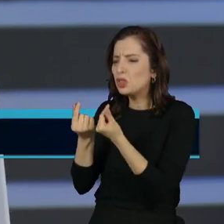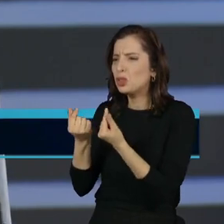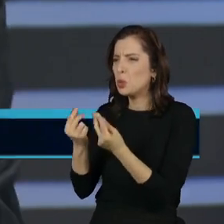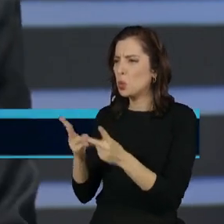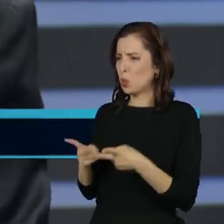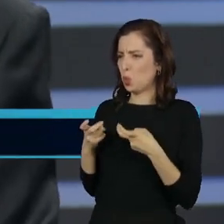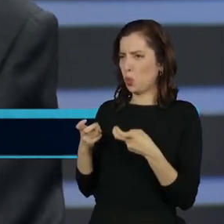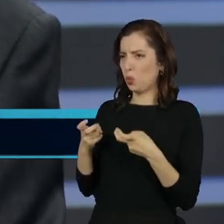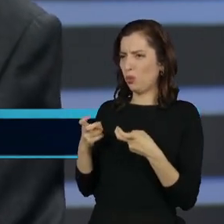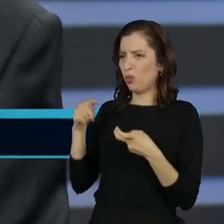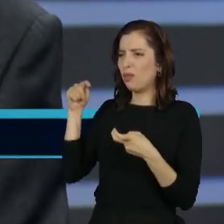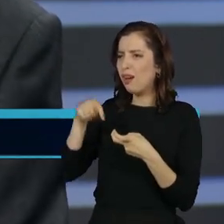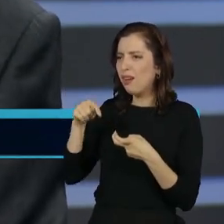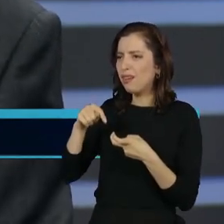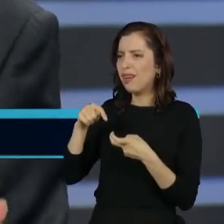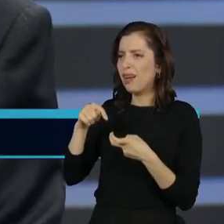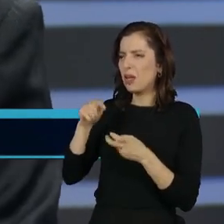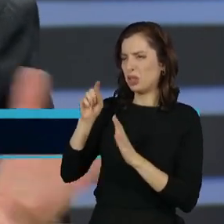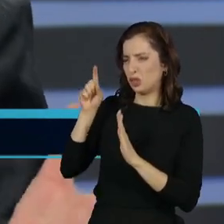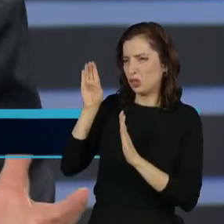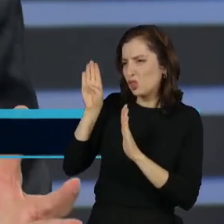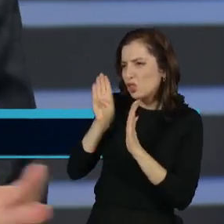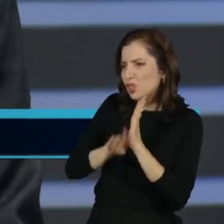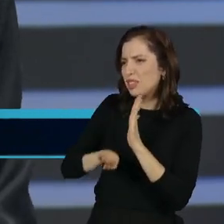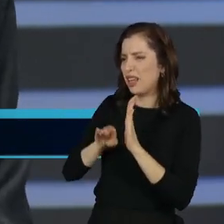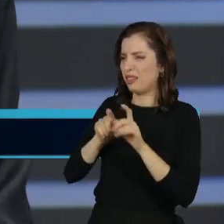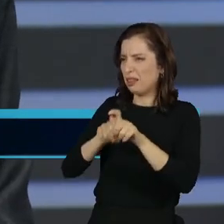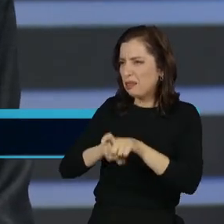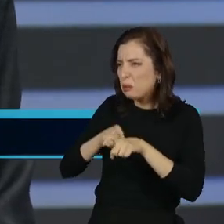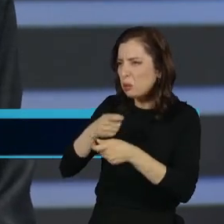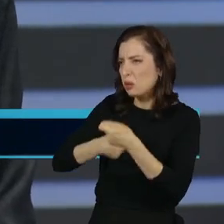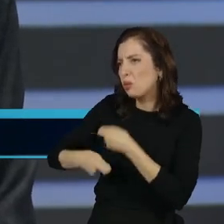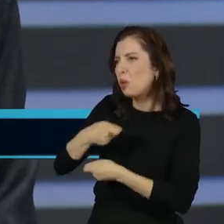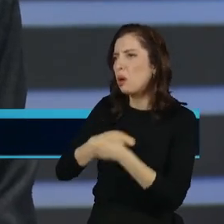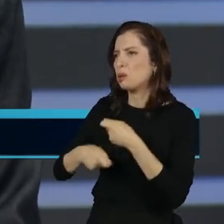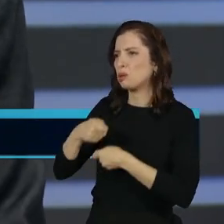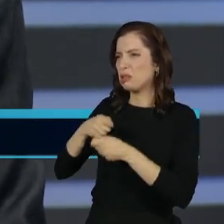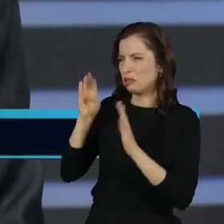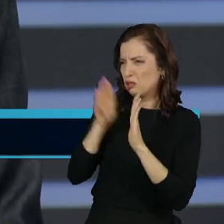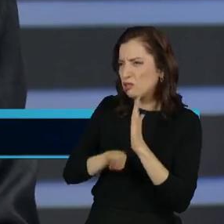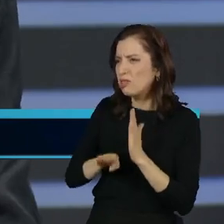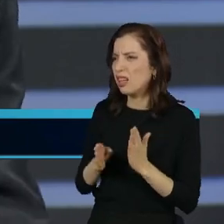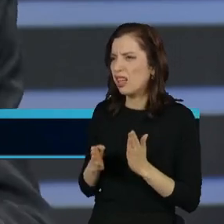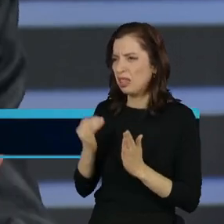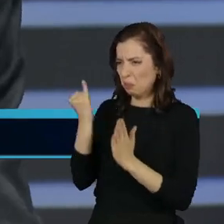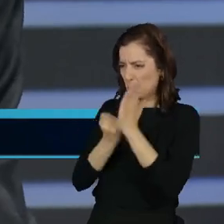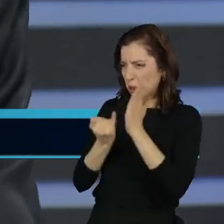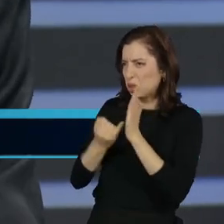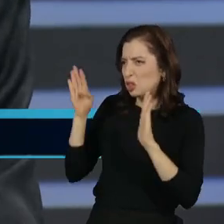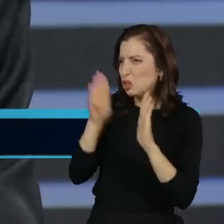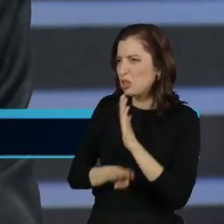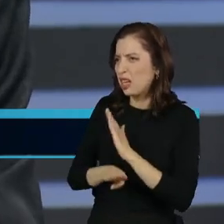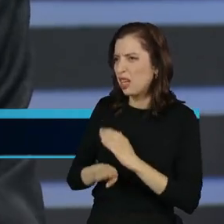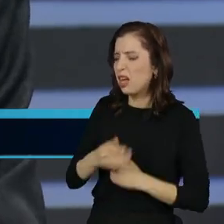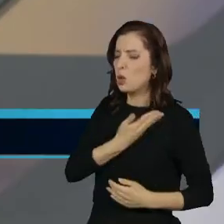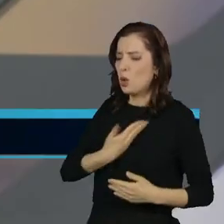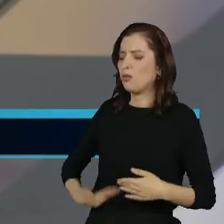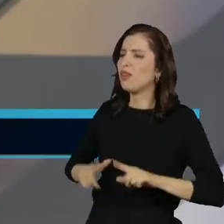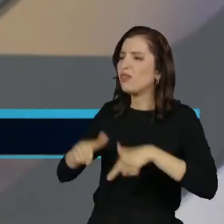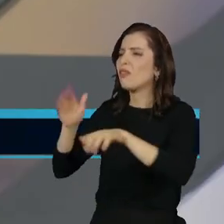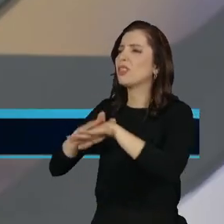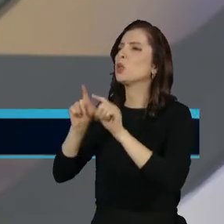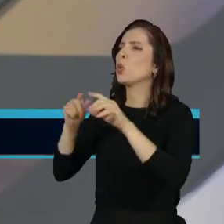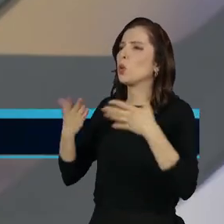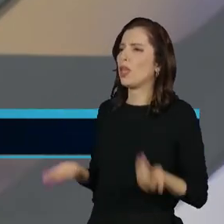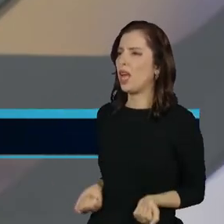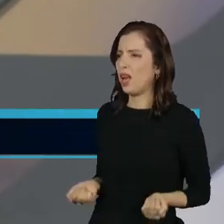agronegócio, o governo dele fica sem, ele disse que é a maior arrecadadora do agronegócio, e como é que ele vai fazer as obras que precisam ser feitas no